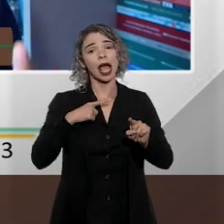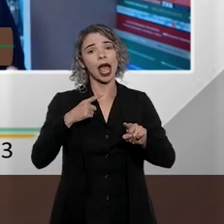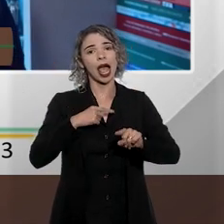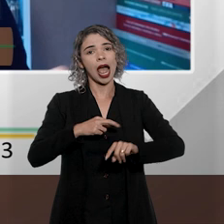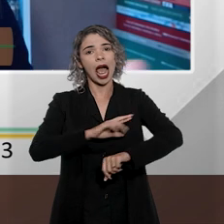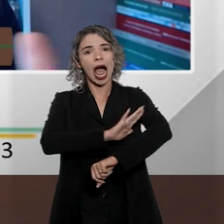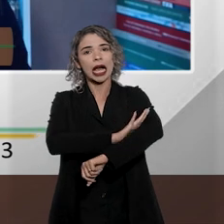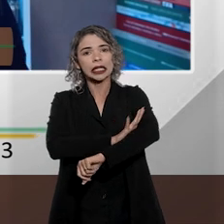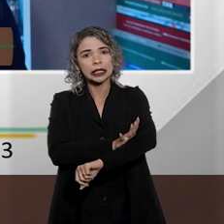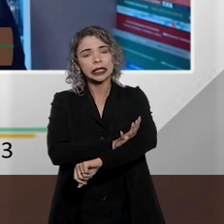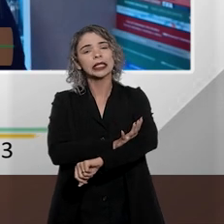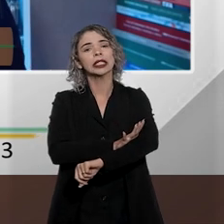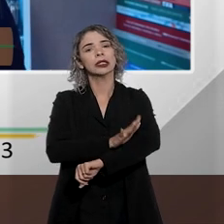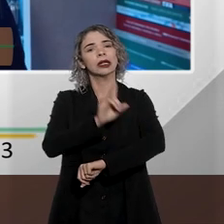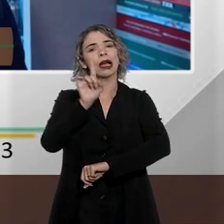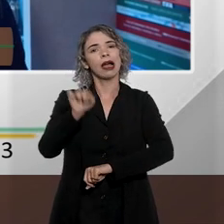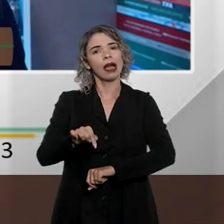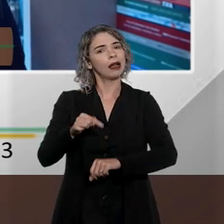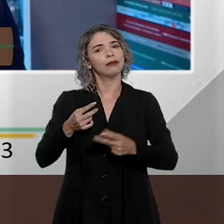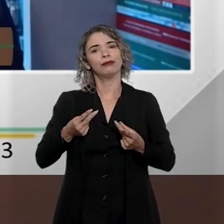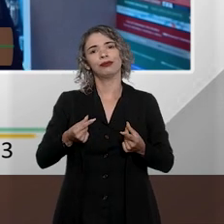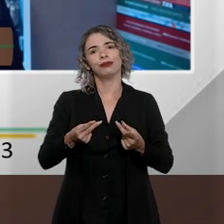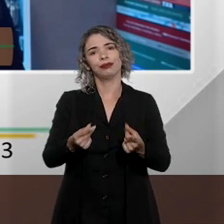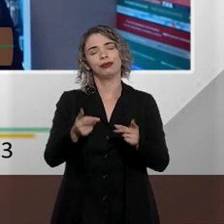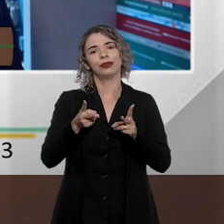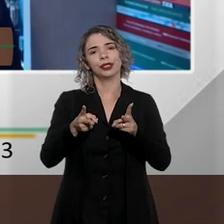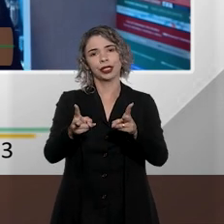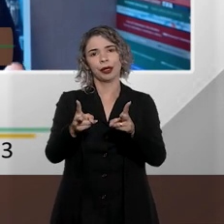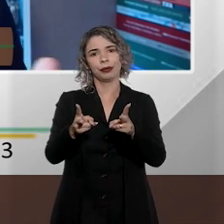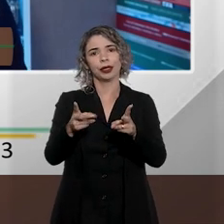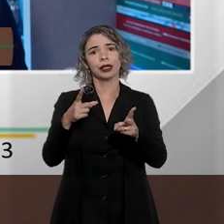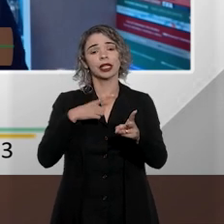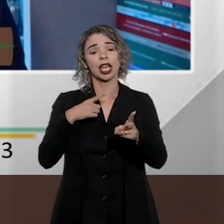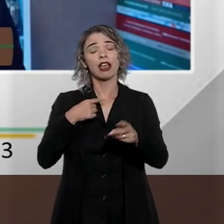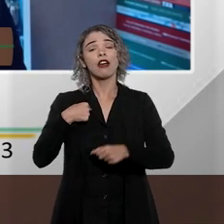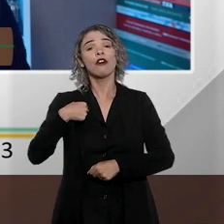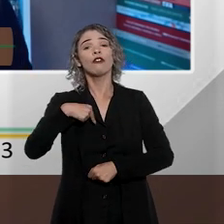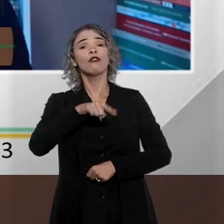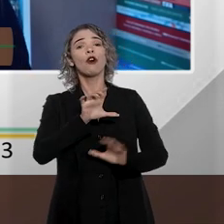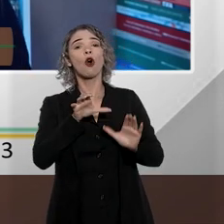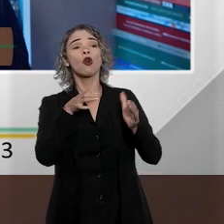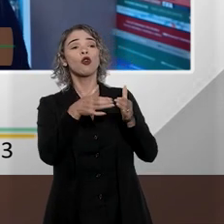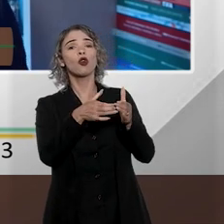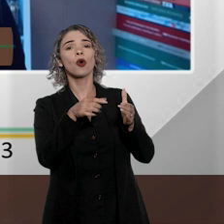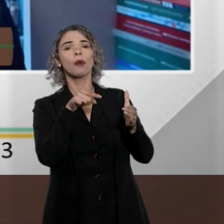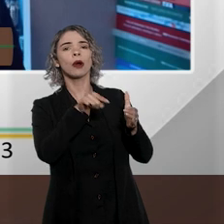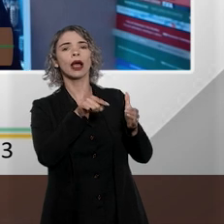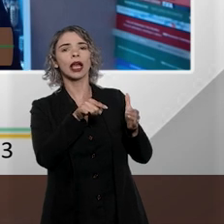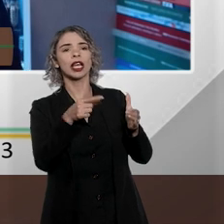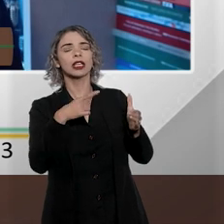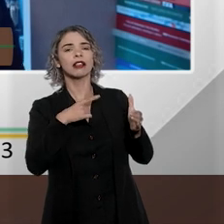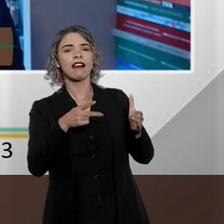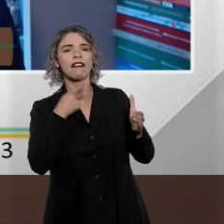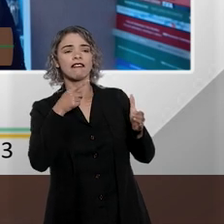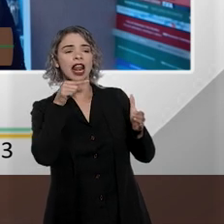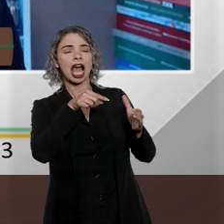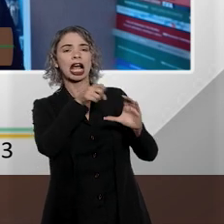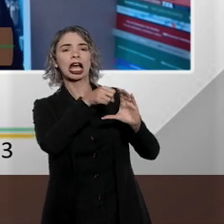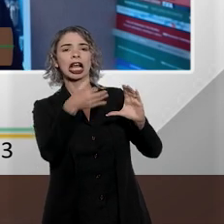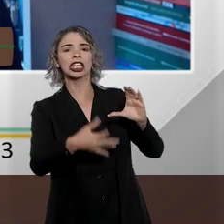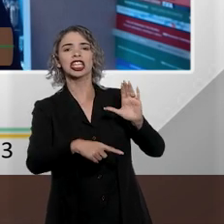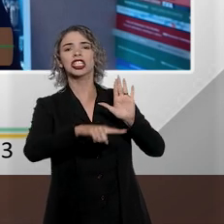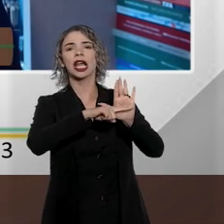racismo a um grupo indeterminado, e ao qual eu me dirijo a este grupo indeterminado, atribuindo